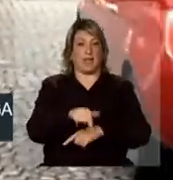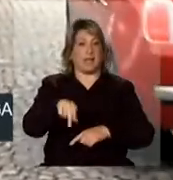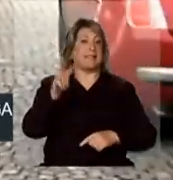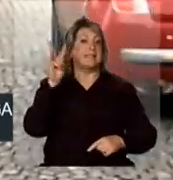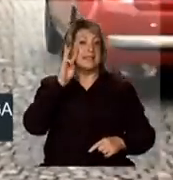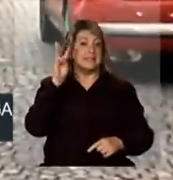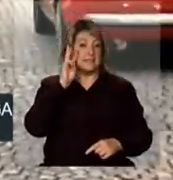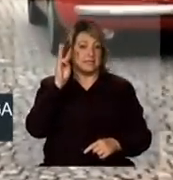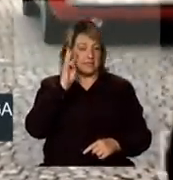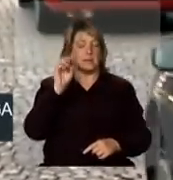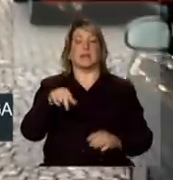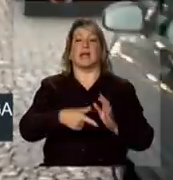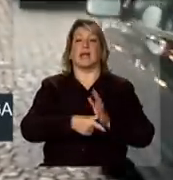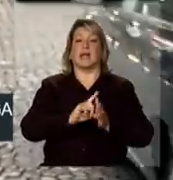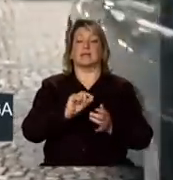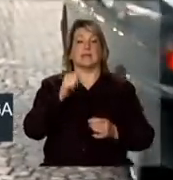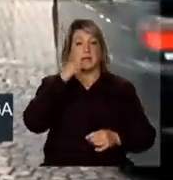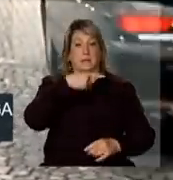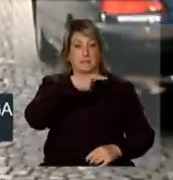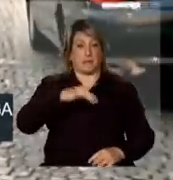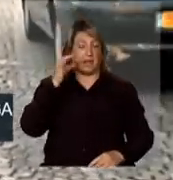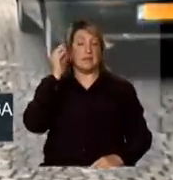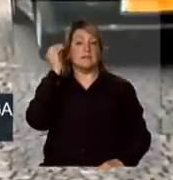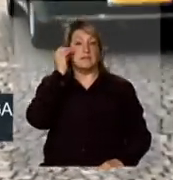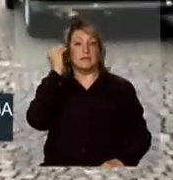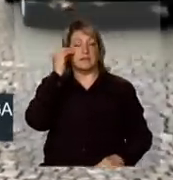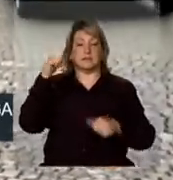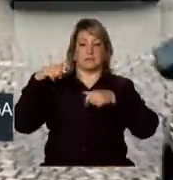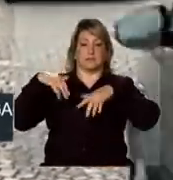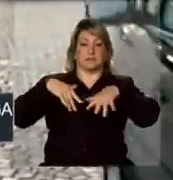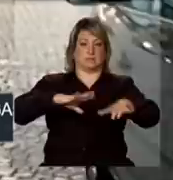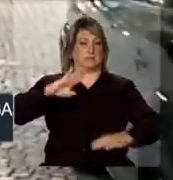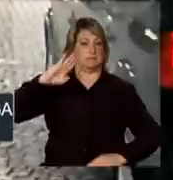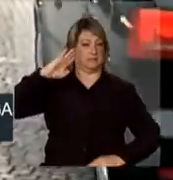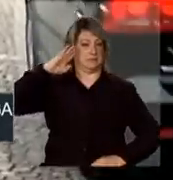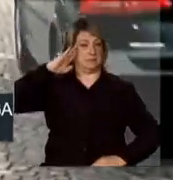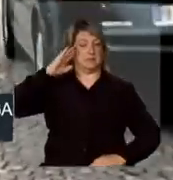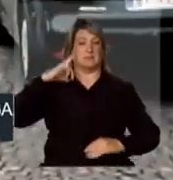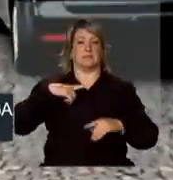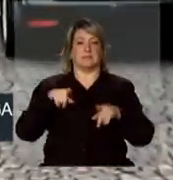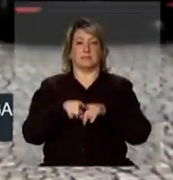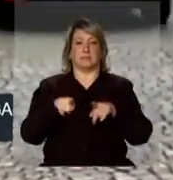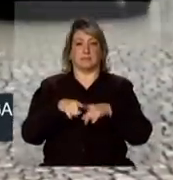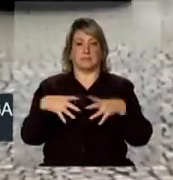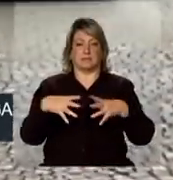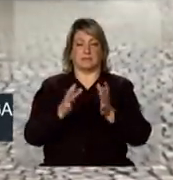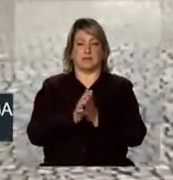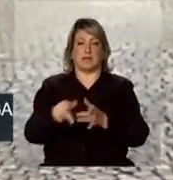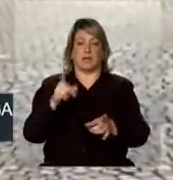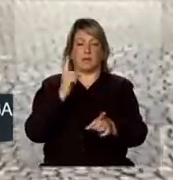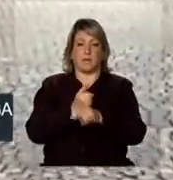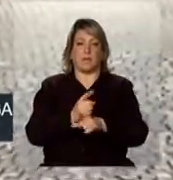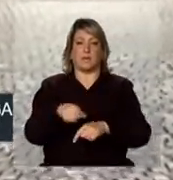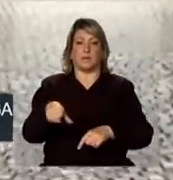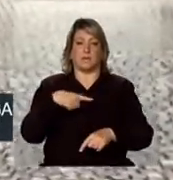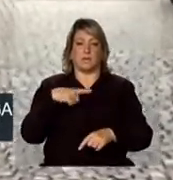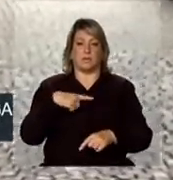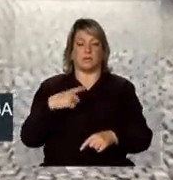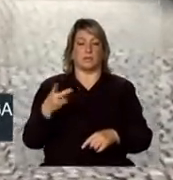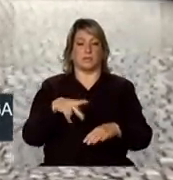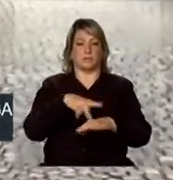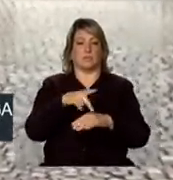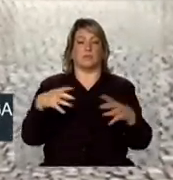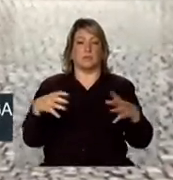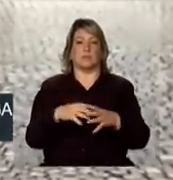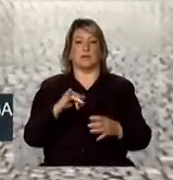Antes, a presidenta Dilma Rousseff assiste a um desfile militar. O encontro internacional é organizado pelo Instituto